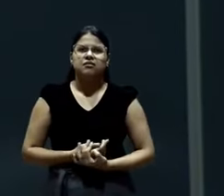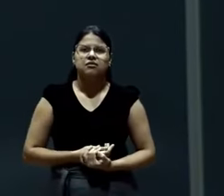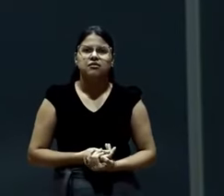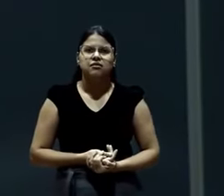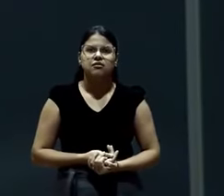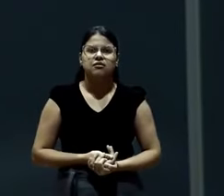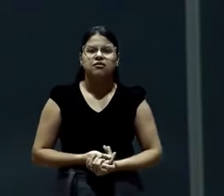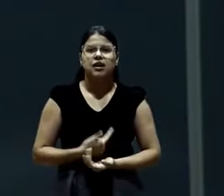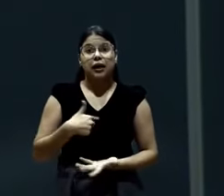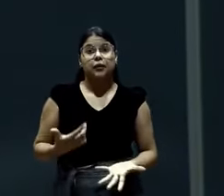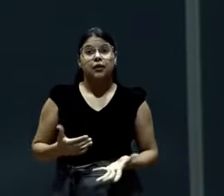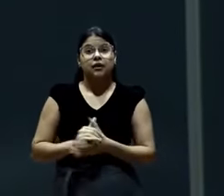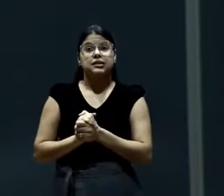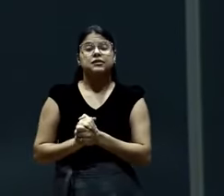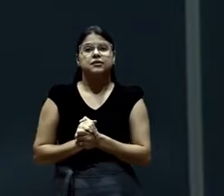Casei.